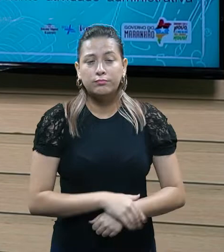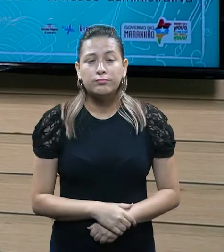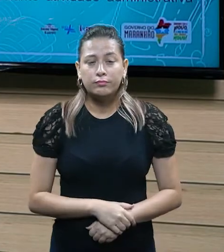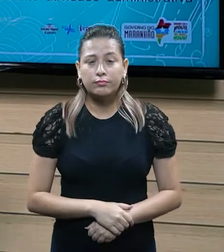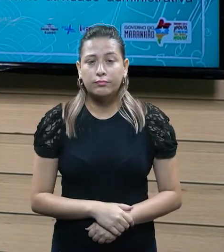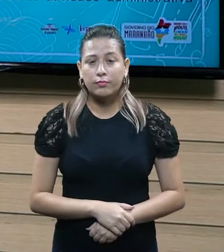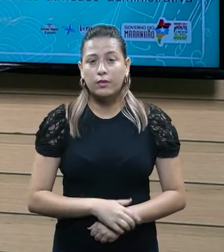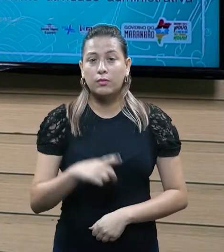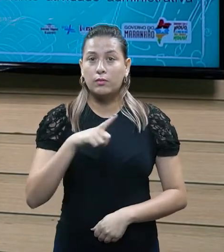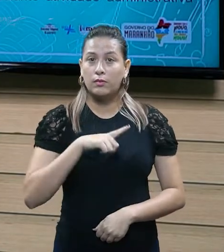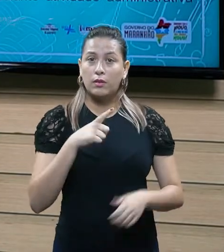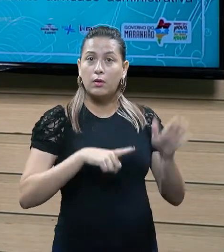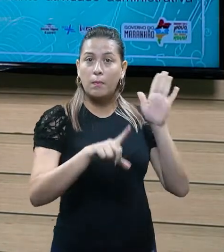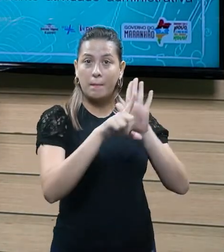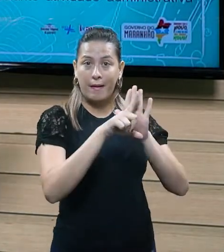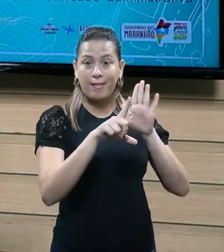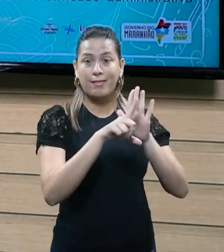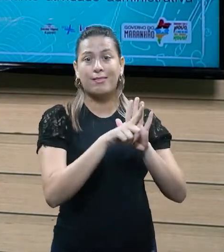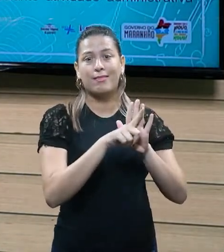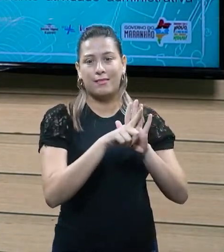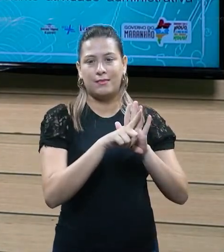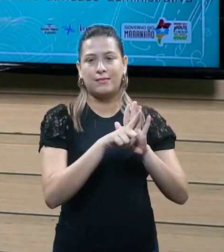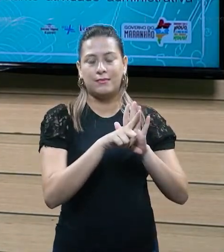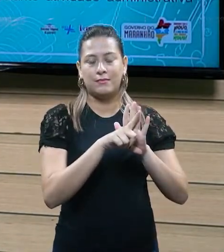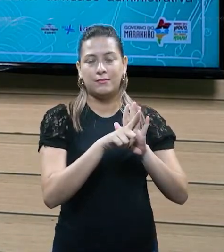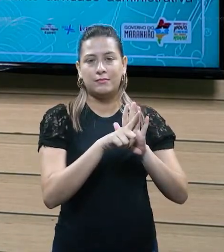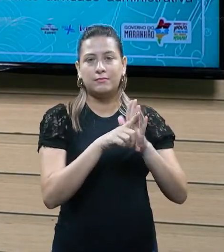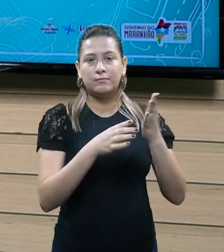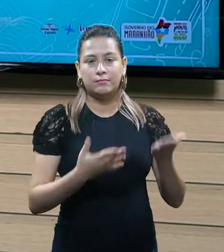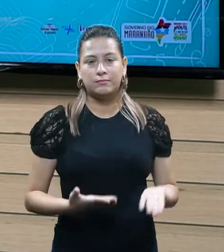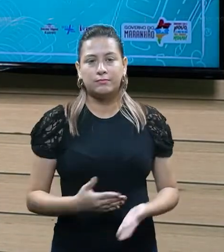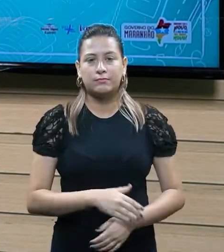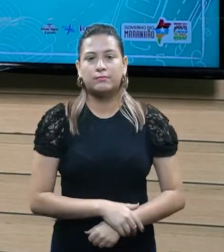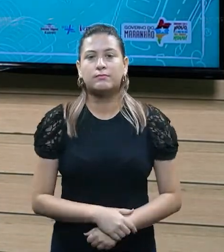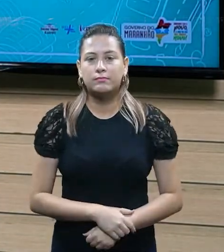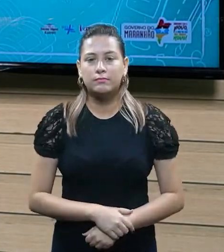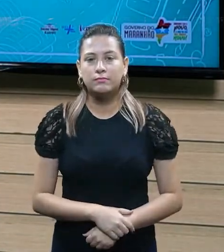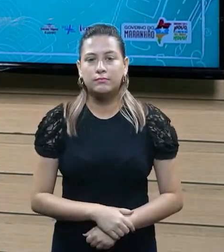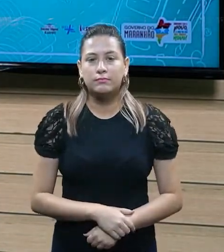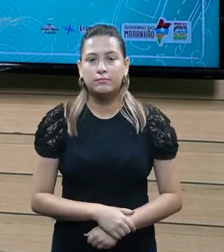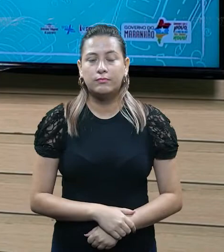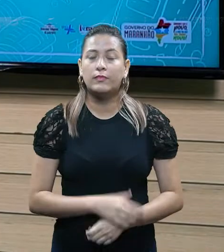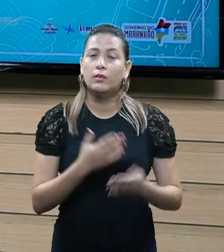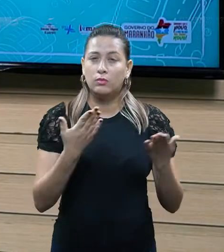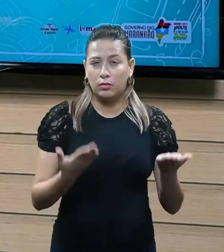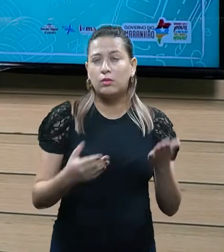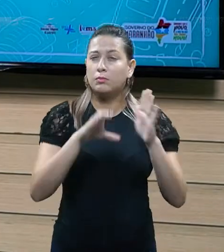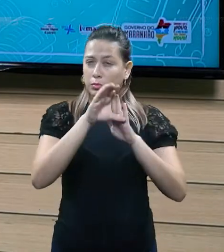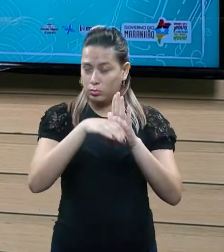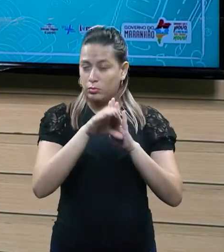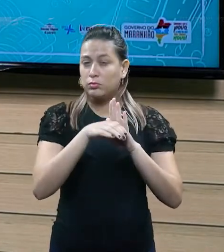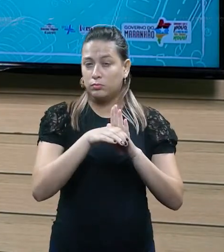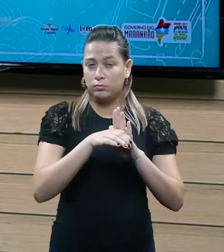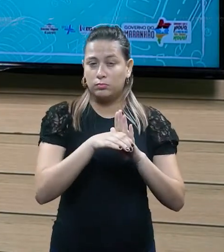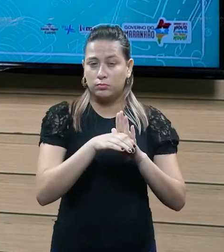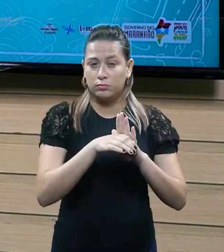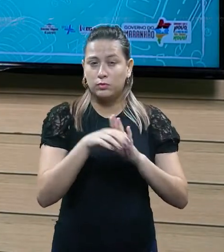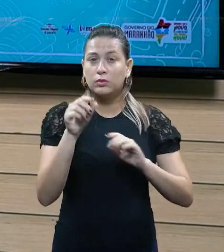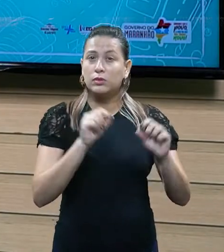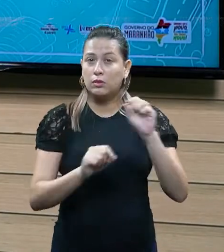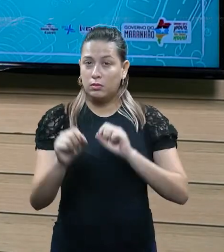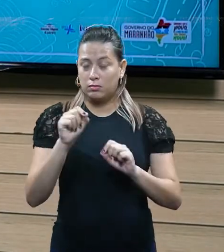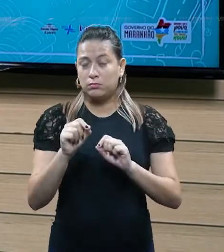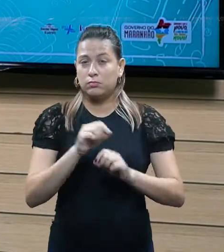Por uma lei em sentido estrito. Tá ok? A gente já viu o conceito de tributo, né? A gente já sabe que é uma prestação